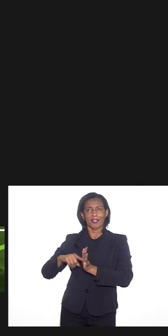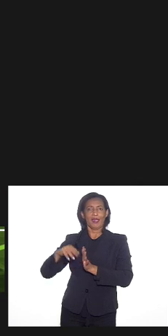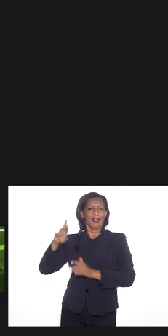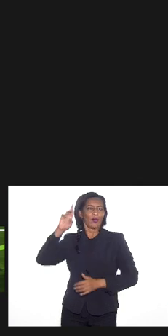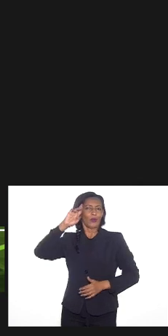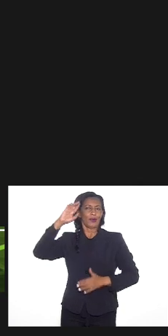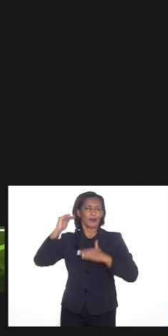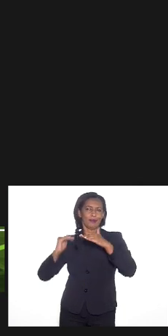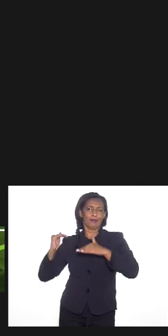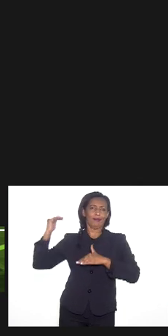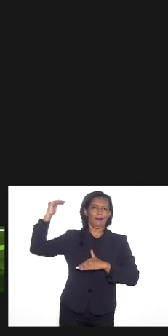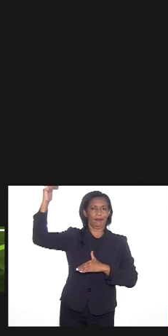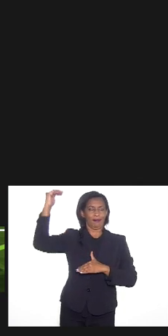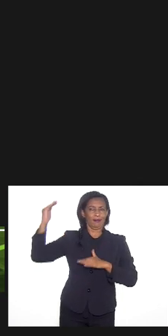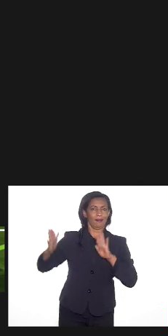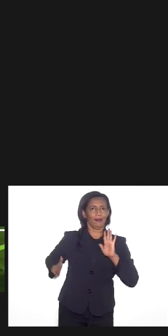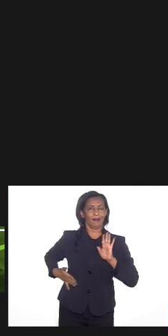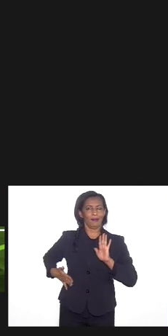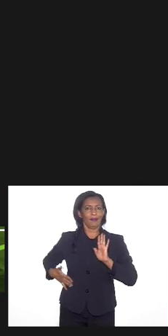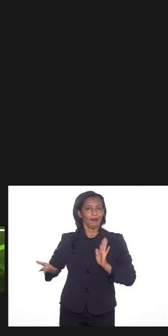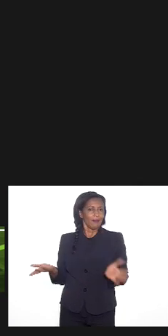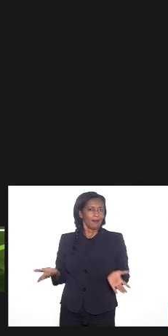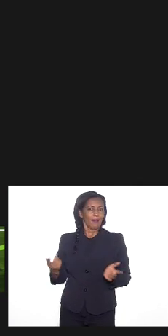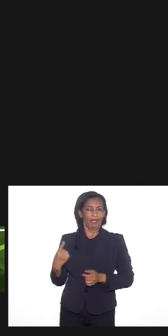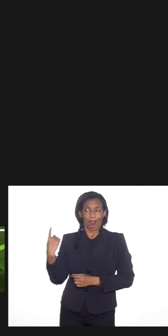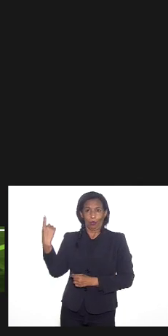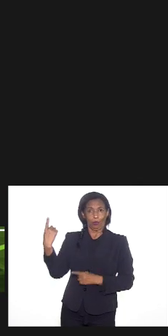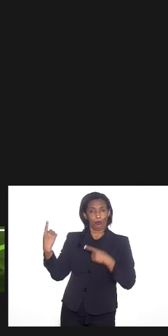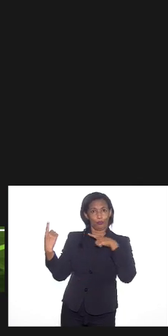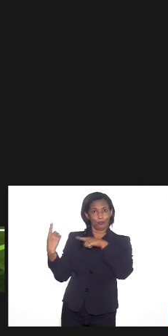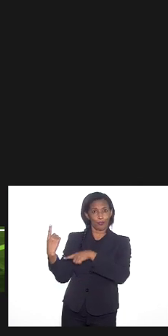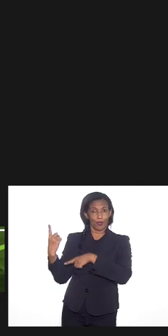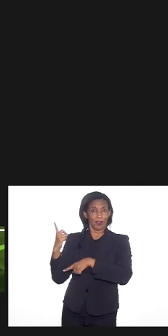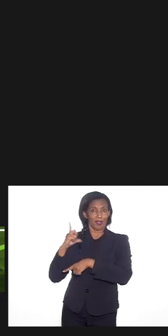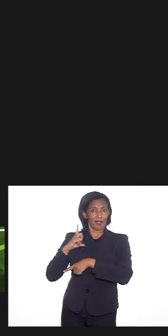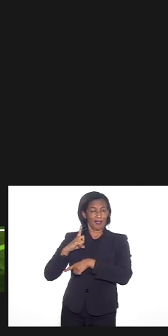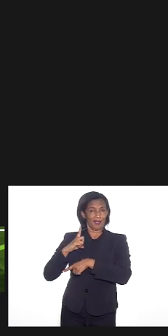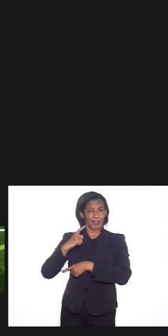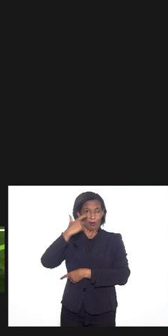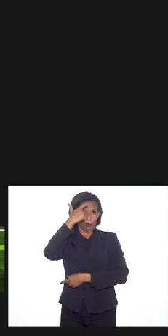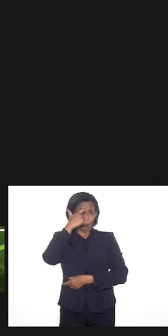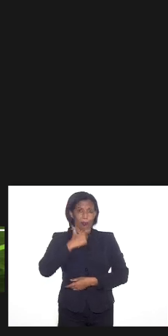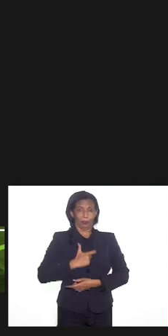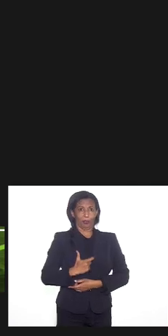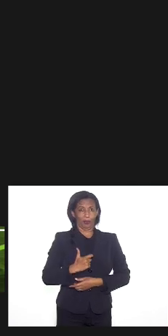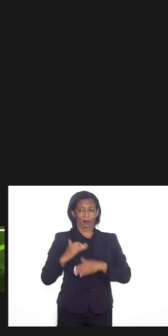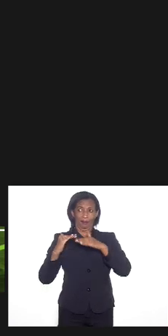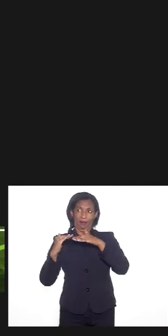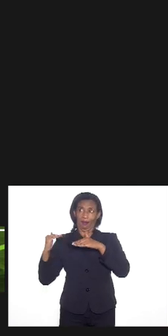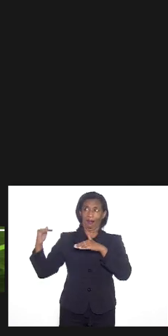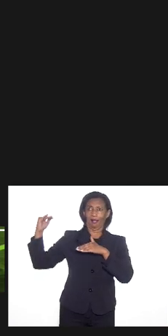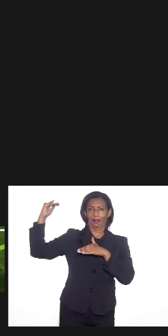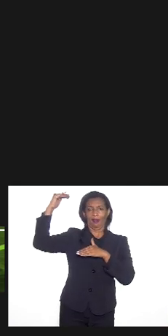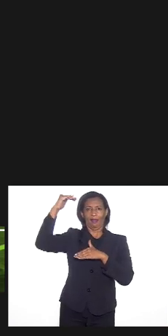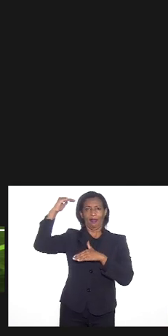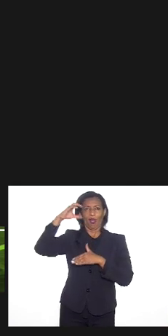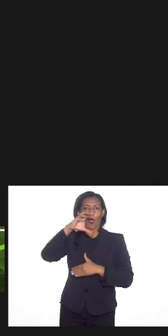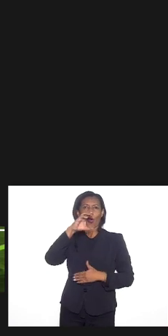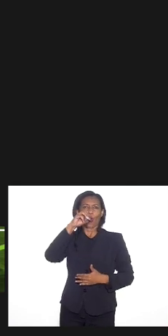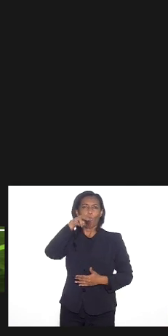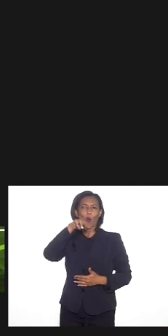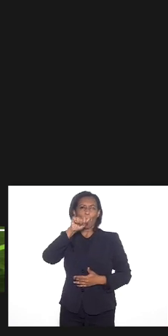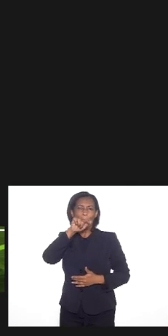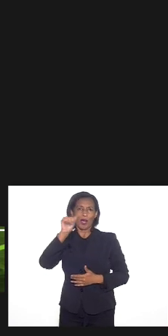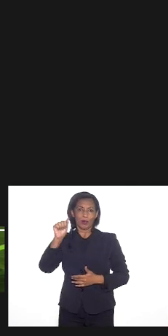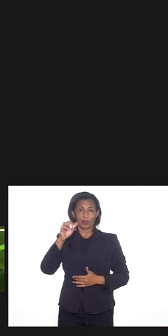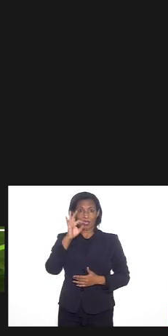porque normalmente o que acontecia é o indivíduo que tem uma posição alta dentro do comando do tráfico no